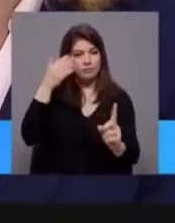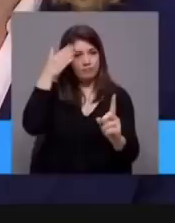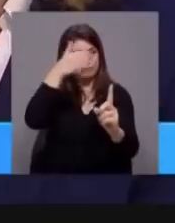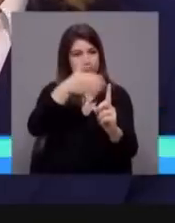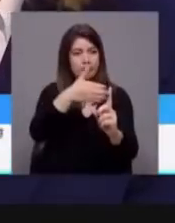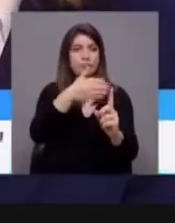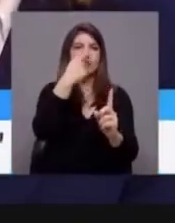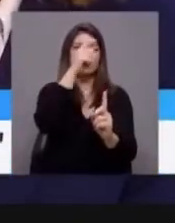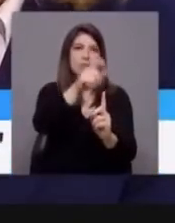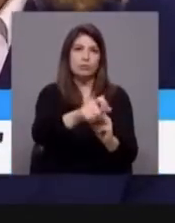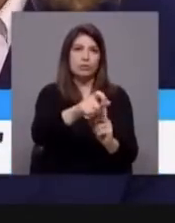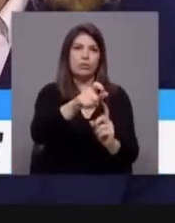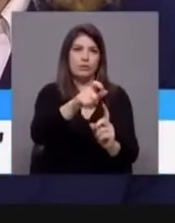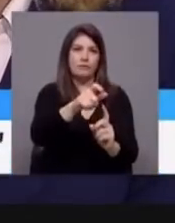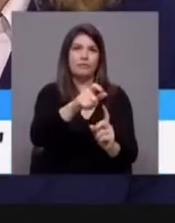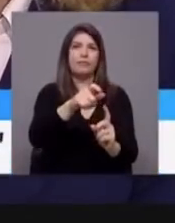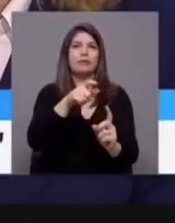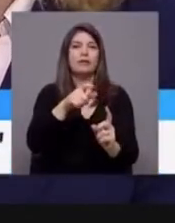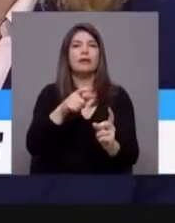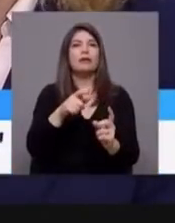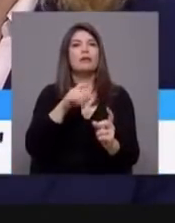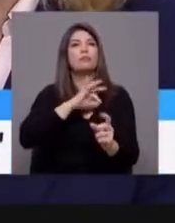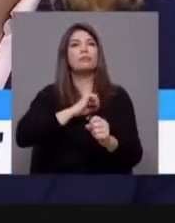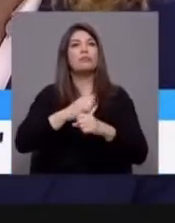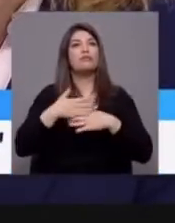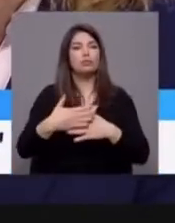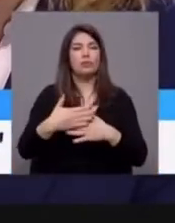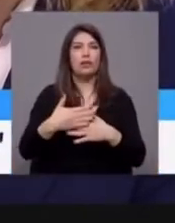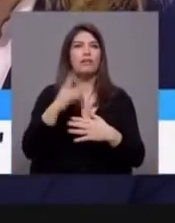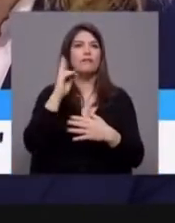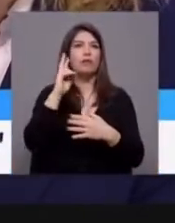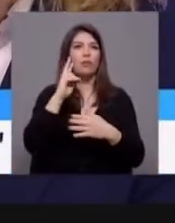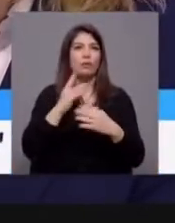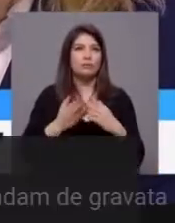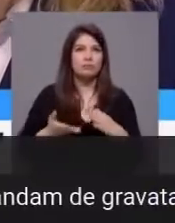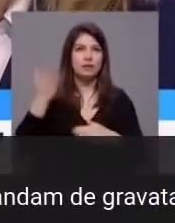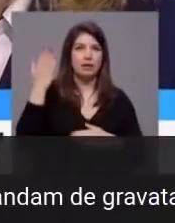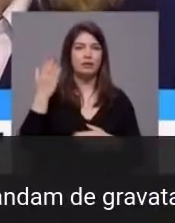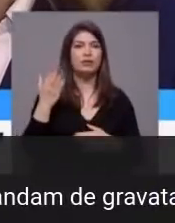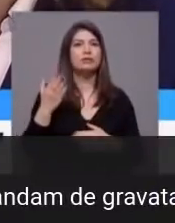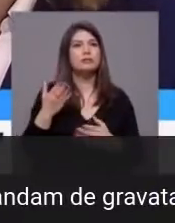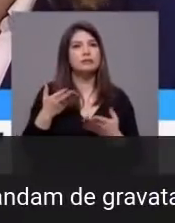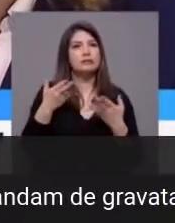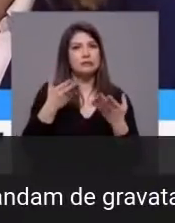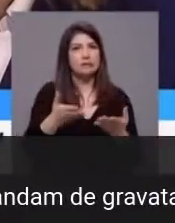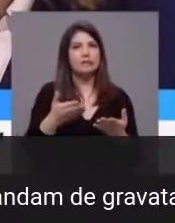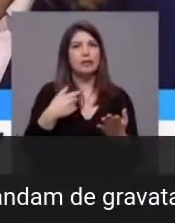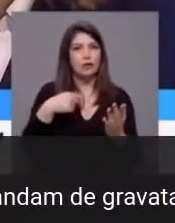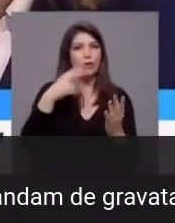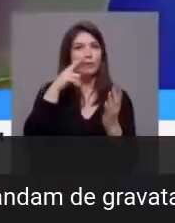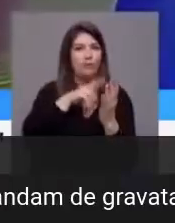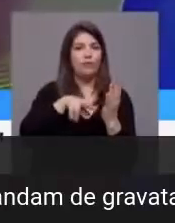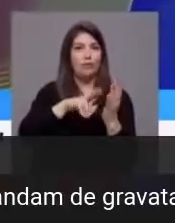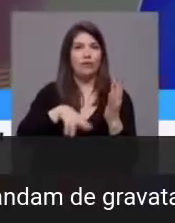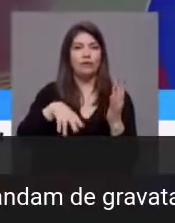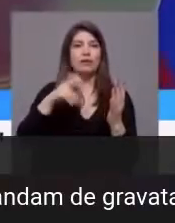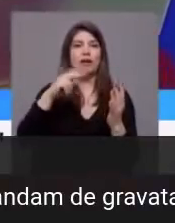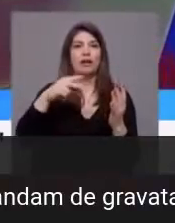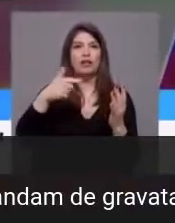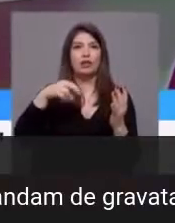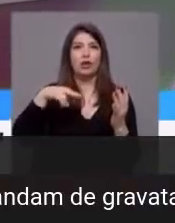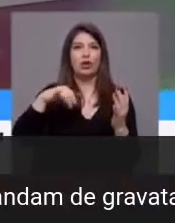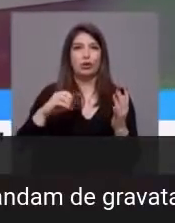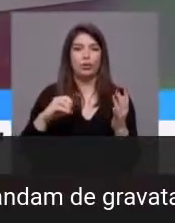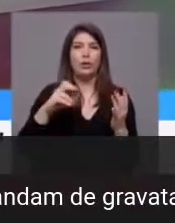profissionais e ter uma organização mais forte, que era proposta por António Arnault de promover, e estou a ler o que António Arnault escreveu,